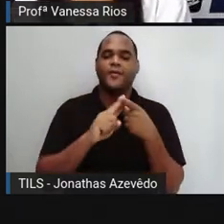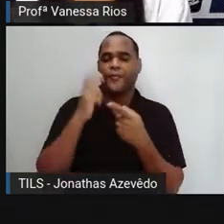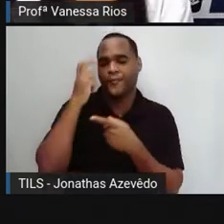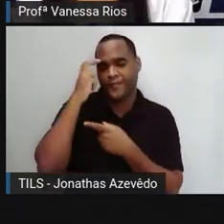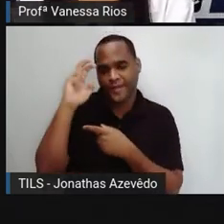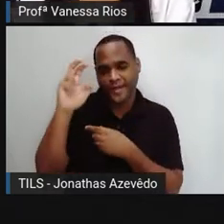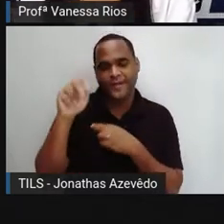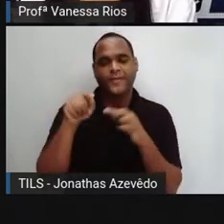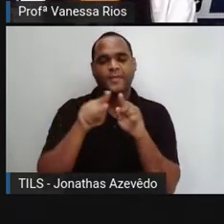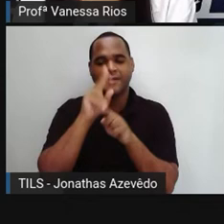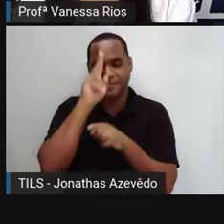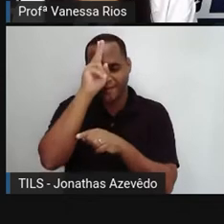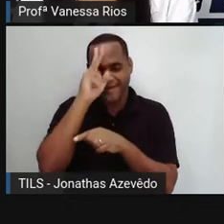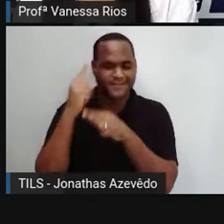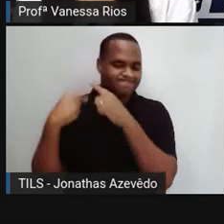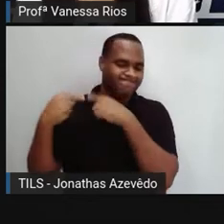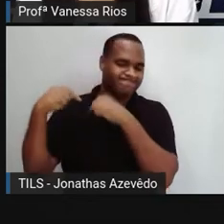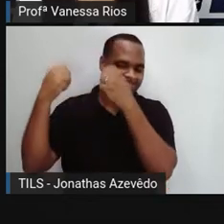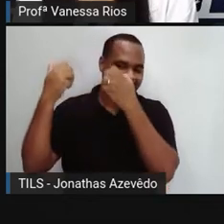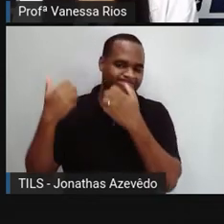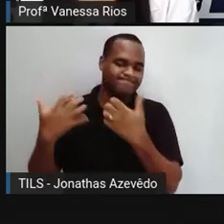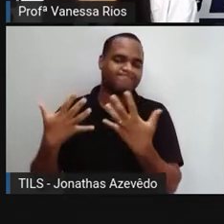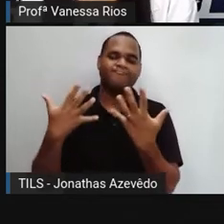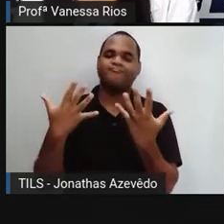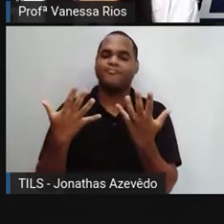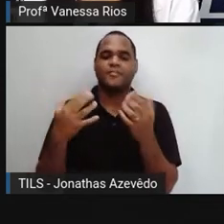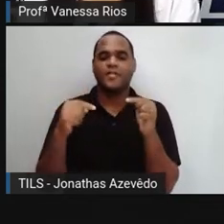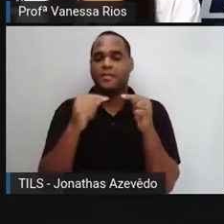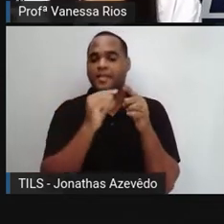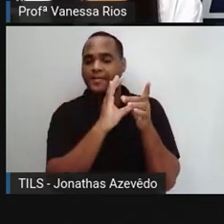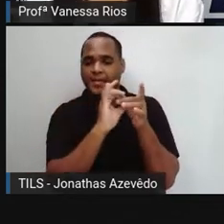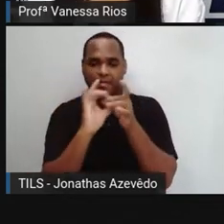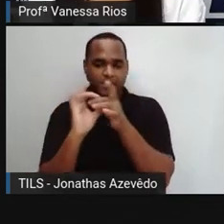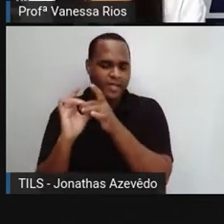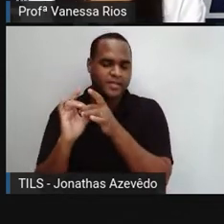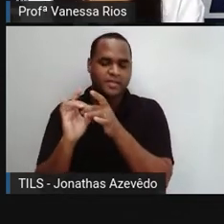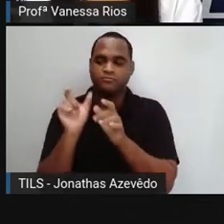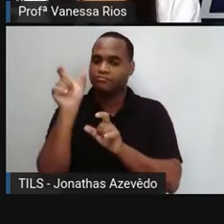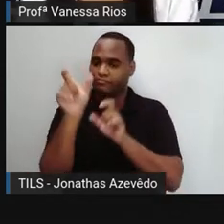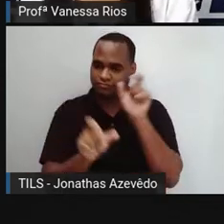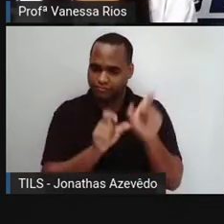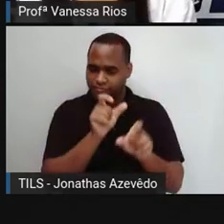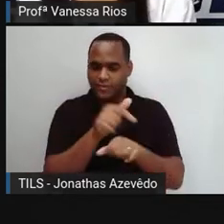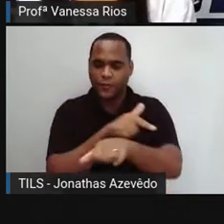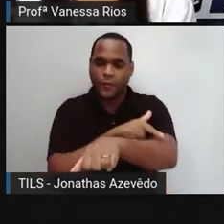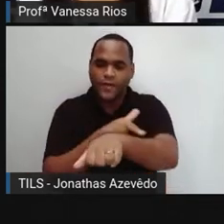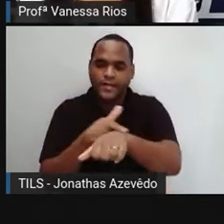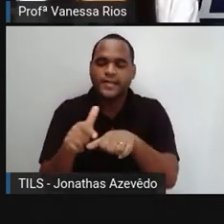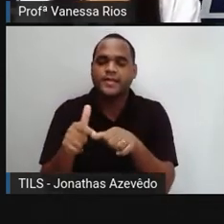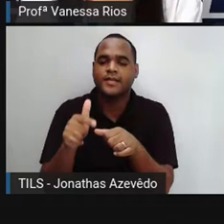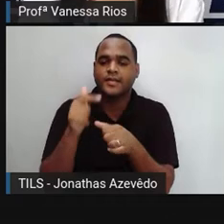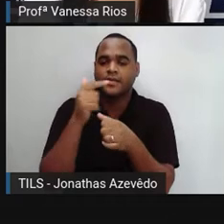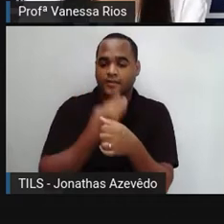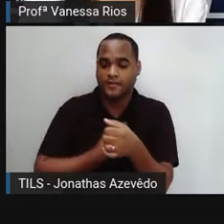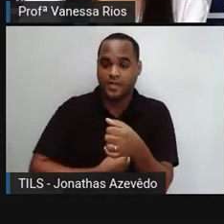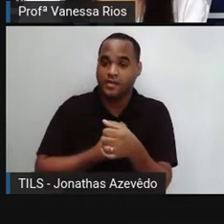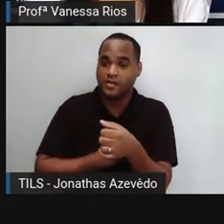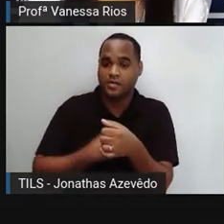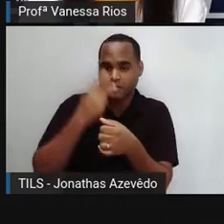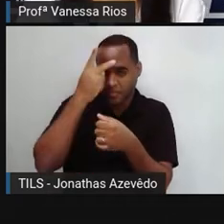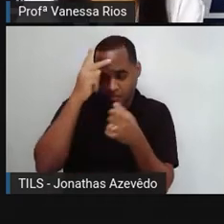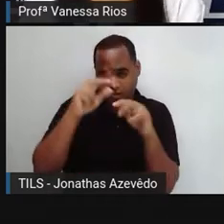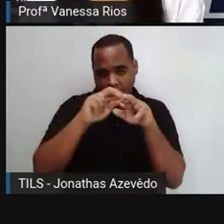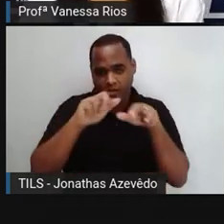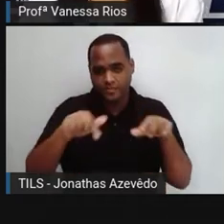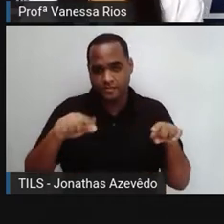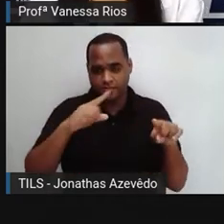características históricas, características relacionadas ao comportamento, ao modo de vida de pessoas,